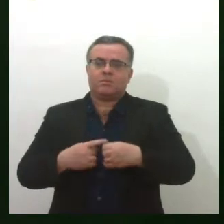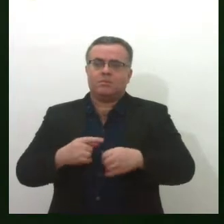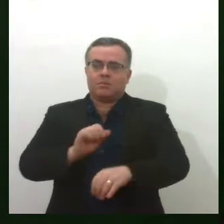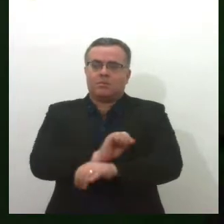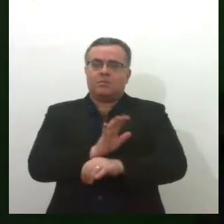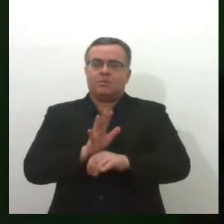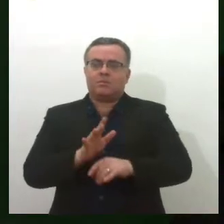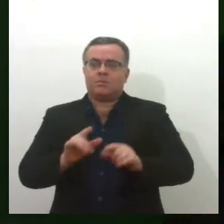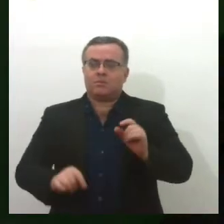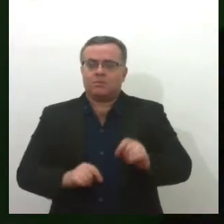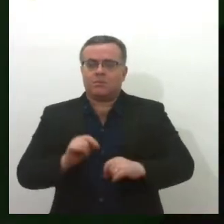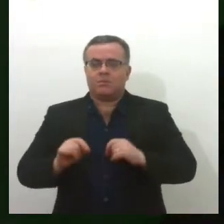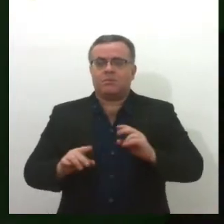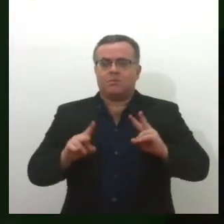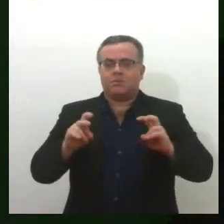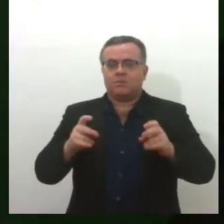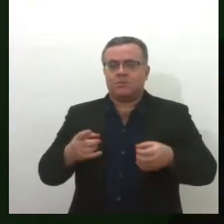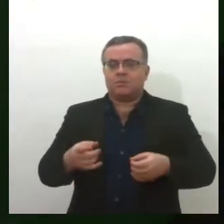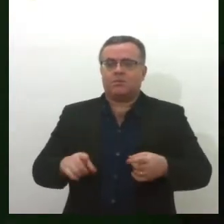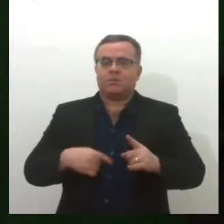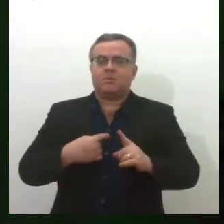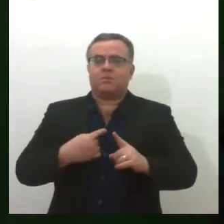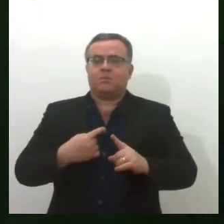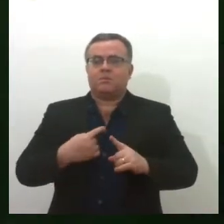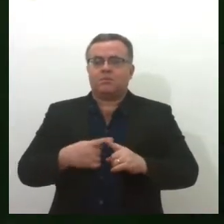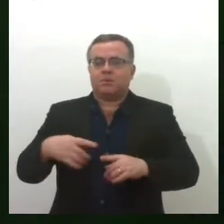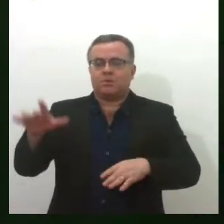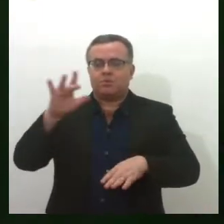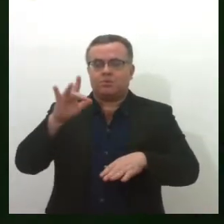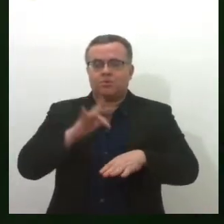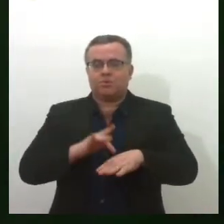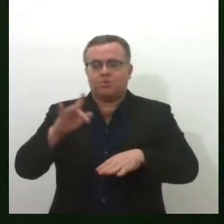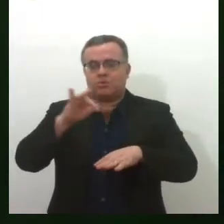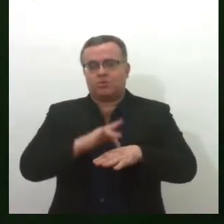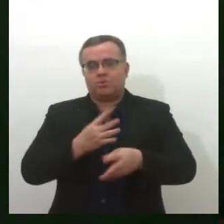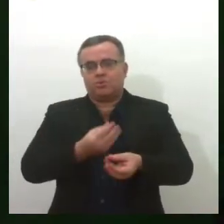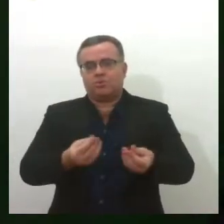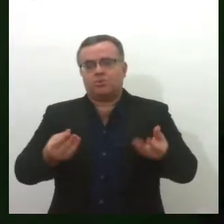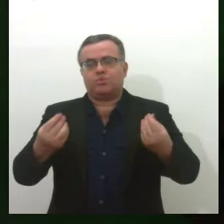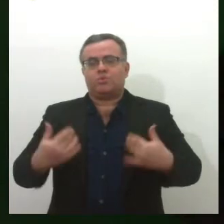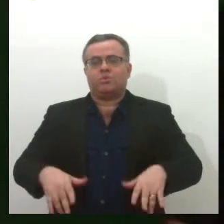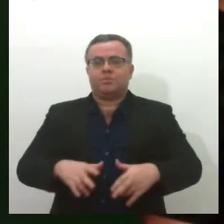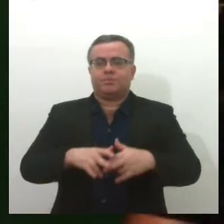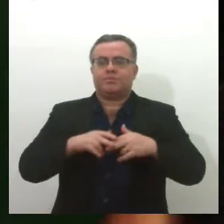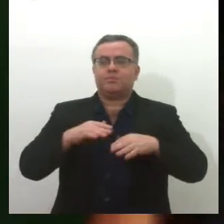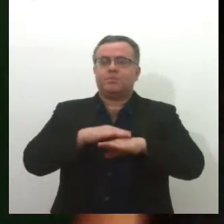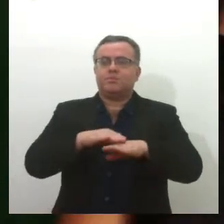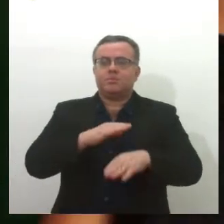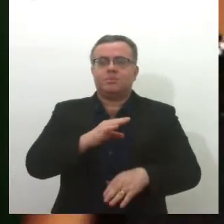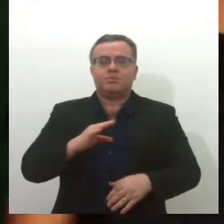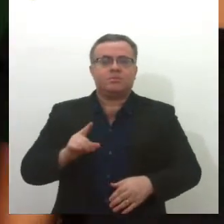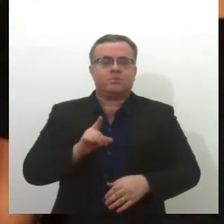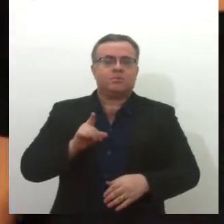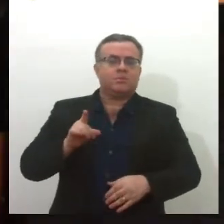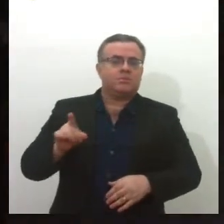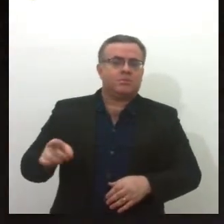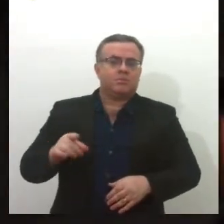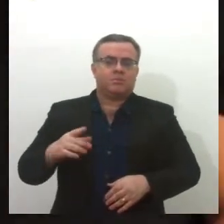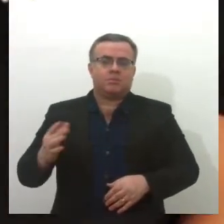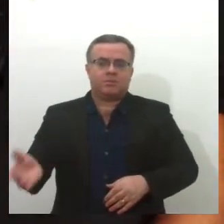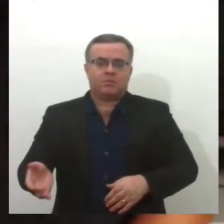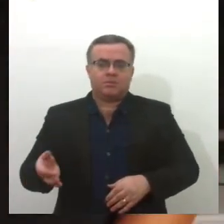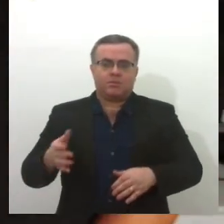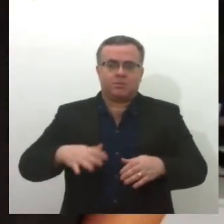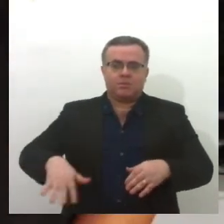relação ao aumento no número de mosquitos na região. Sobre o assunto, eu converso agora com a coordenadora de vigilância ambiental